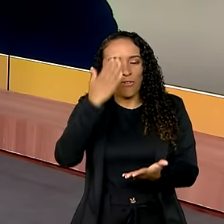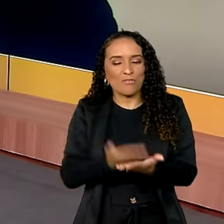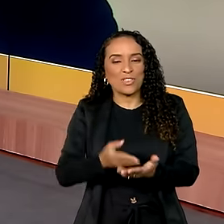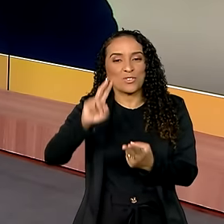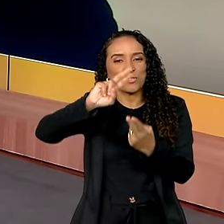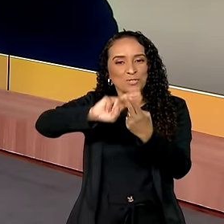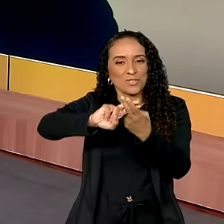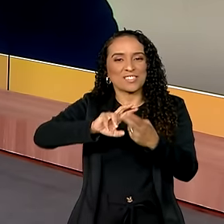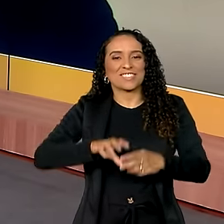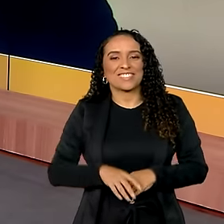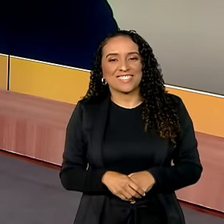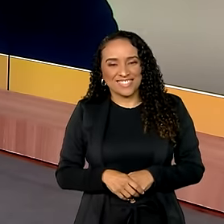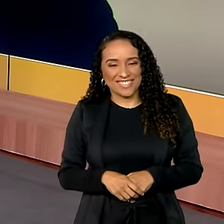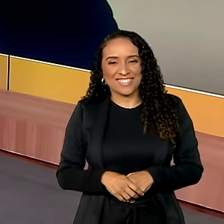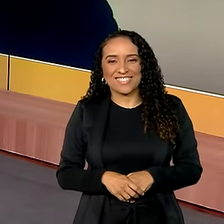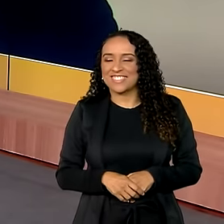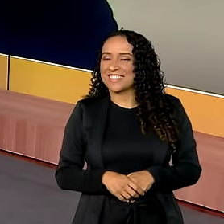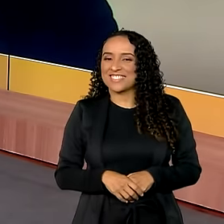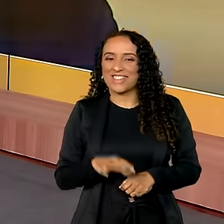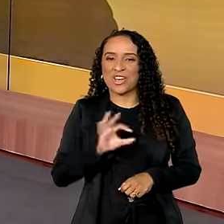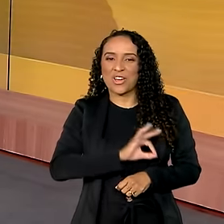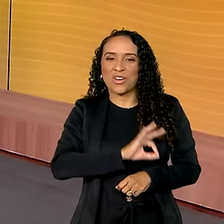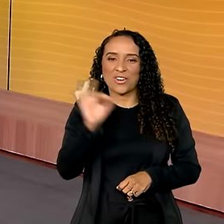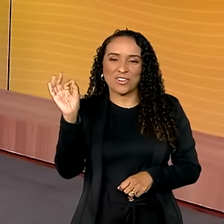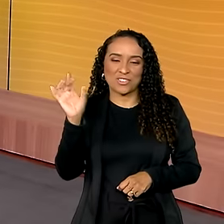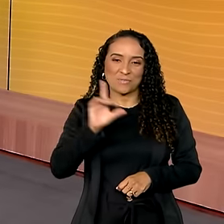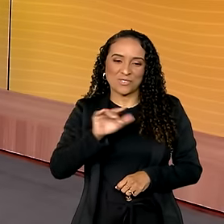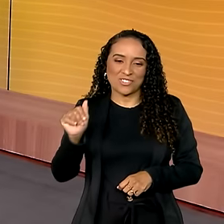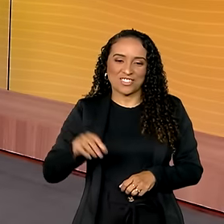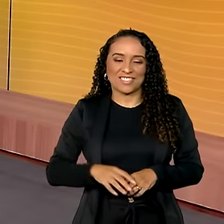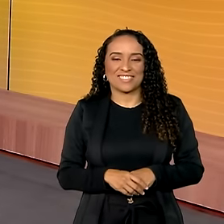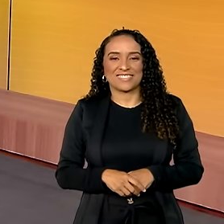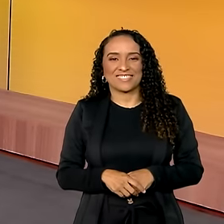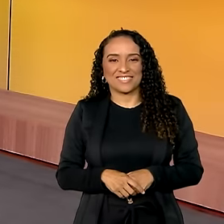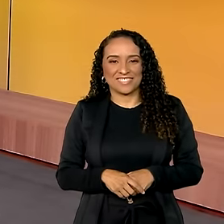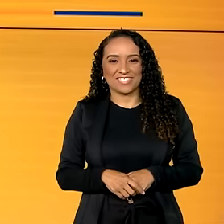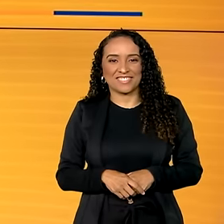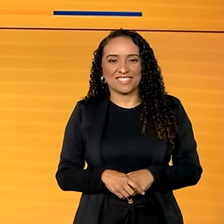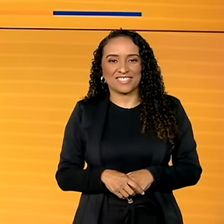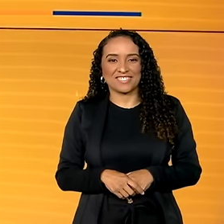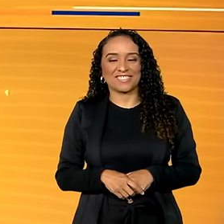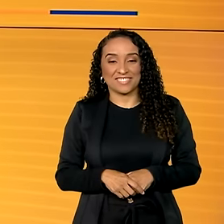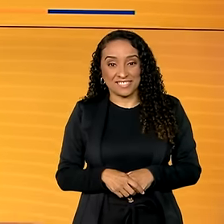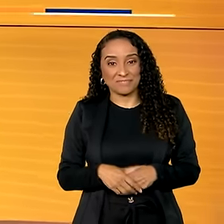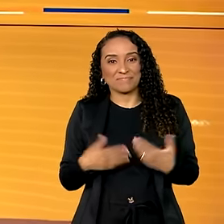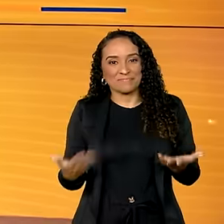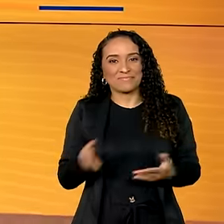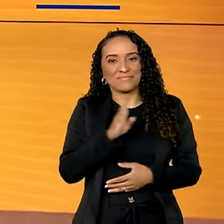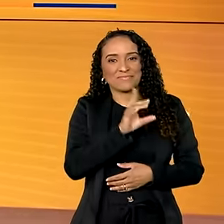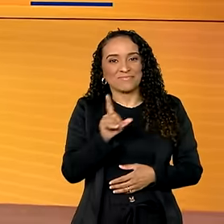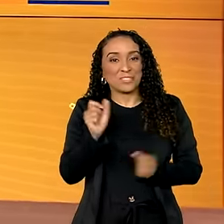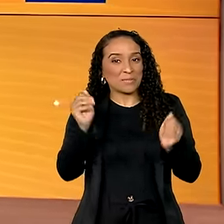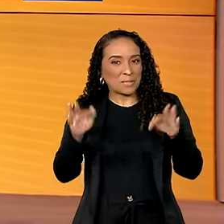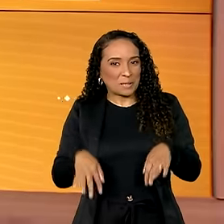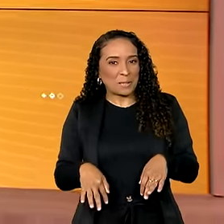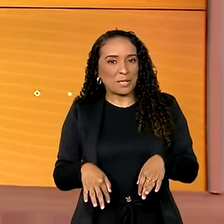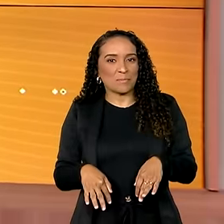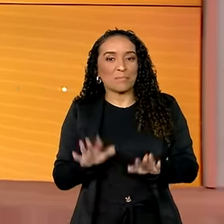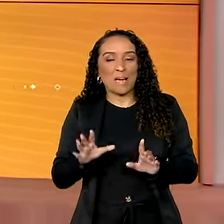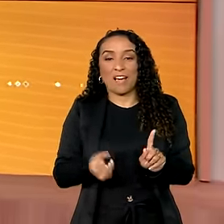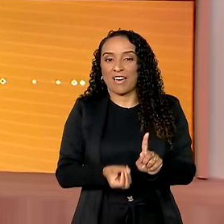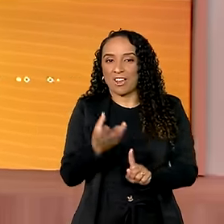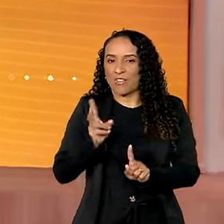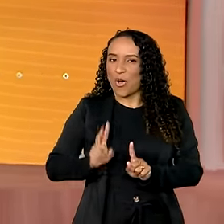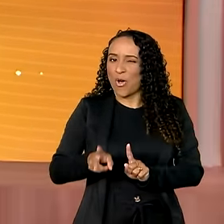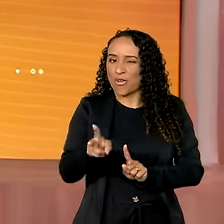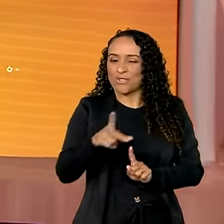sistema de saúde brasileiro. Maravilha, ótimo dia de trabalho para o senhor aí no Rio de Janeiro. E é isso, o Brasil em Dia fica por aqui, mas o Canal